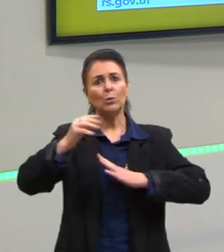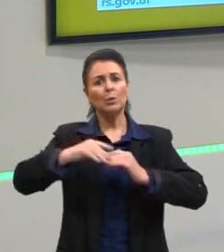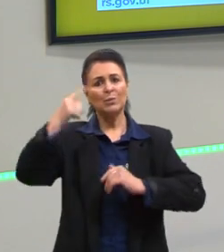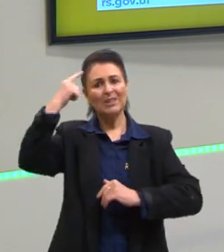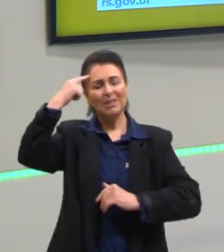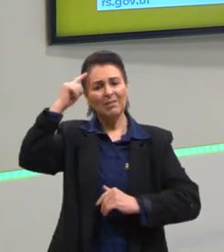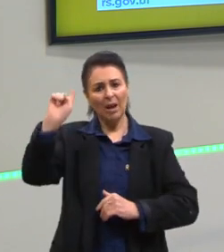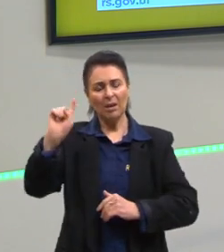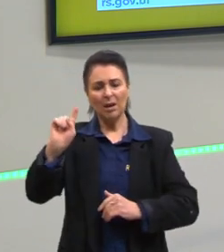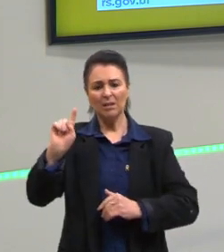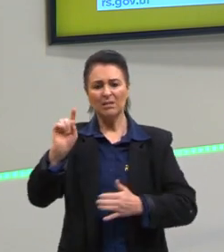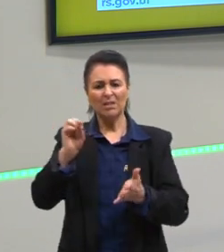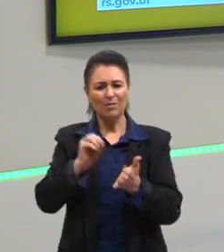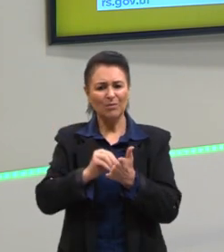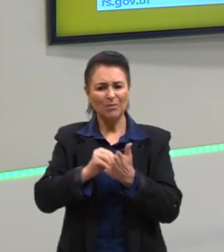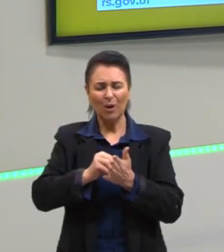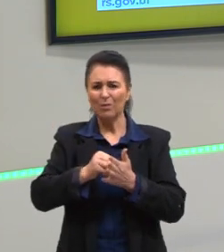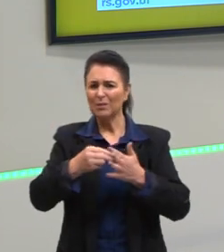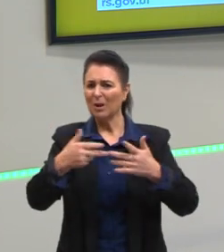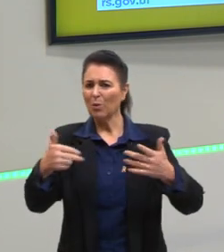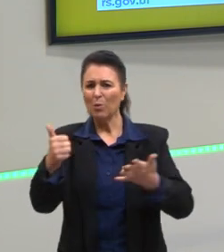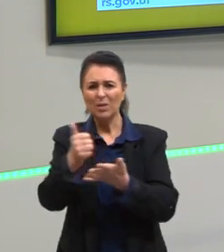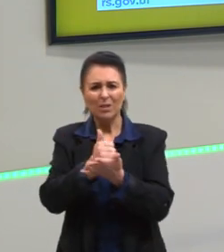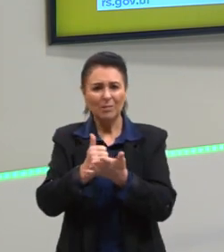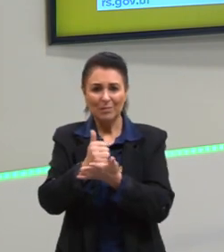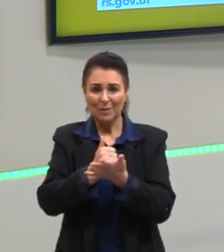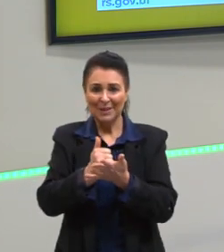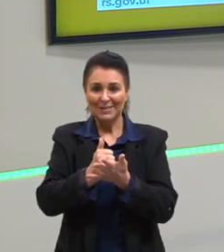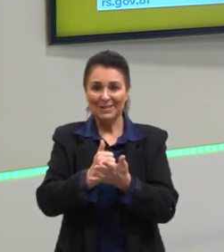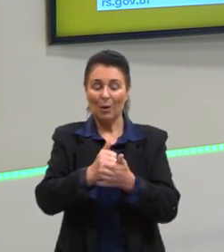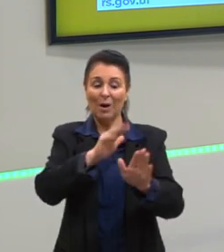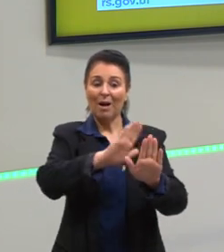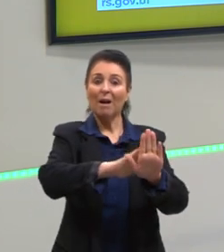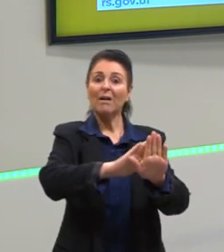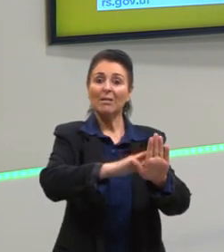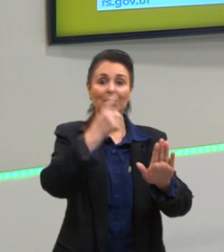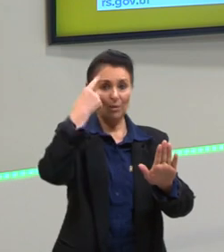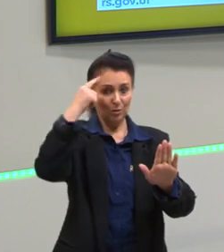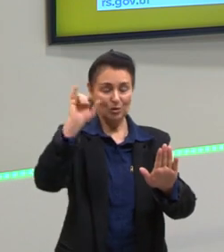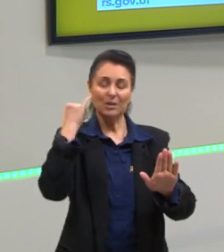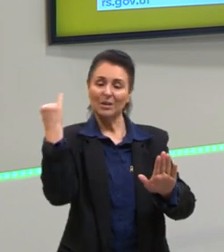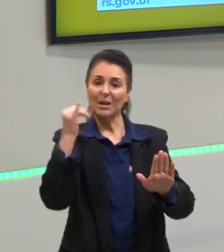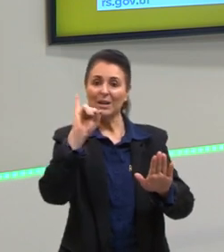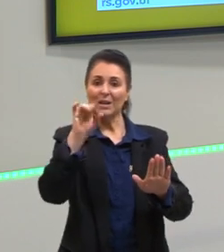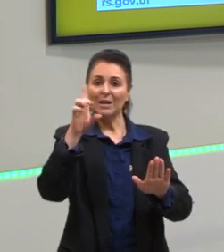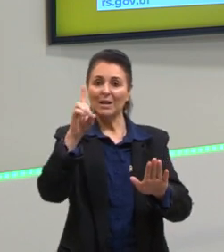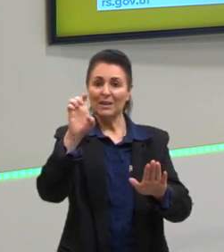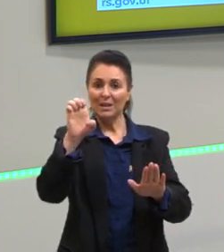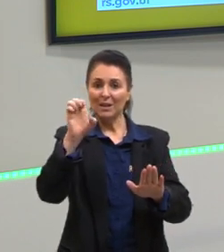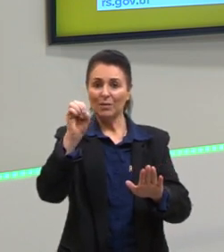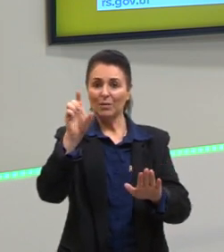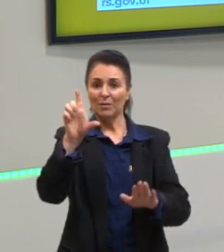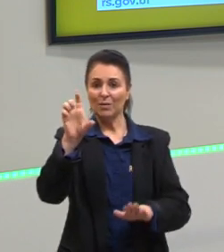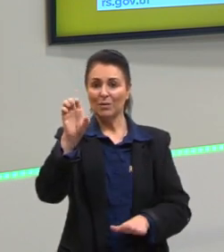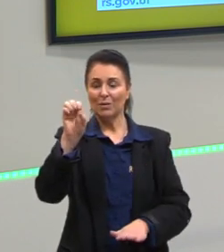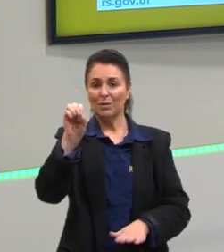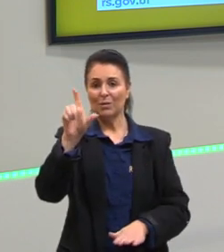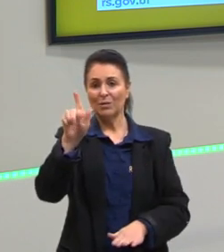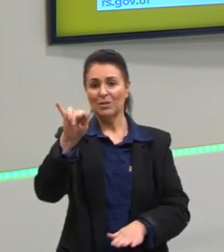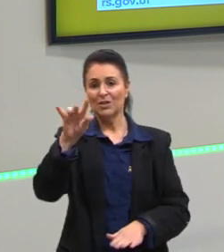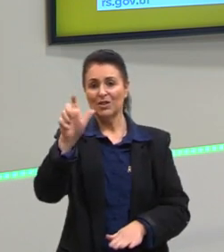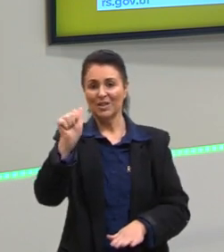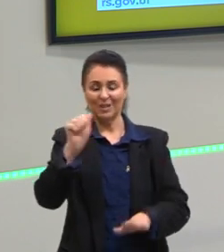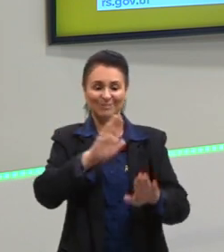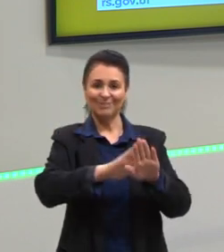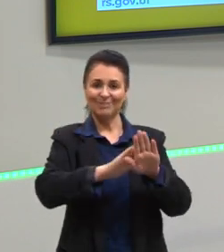ideologias são ideias, mas é bacana que nós tenhamos essas ideias, elas muito conscientes daquilo que